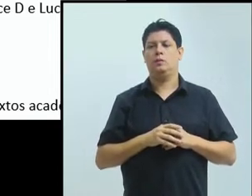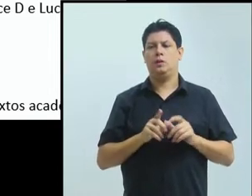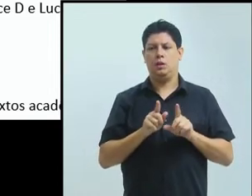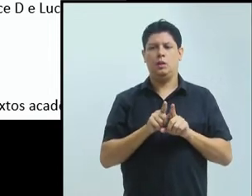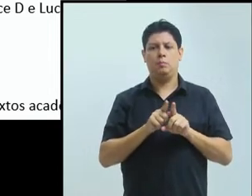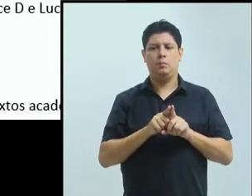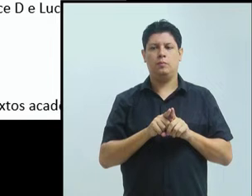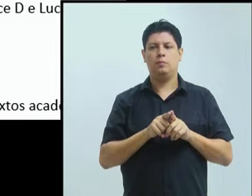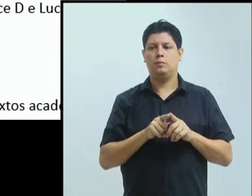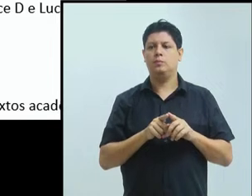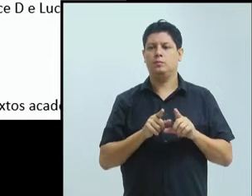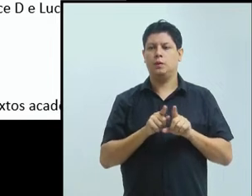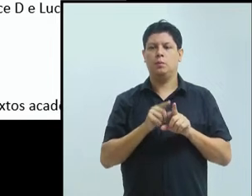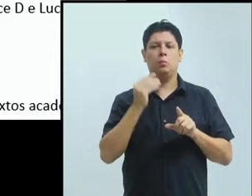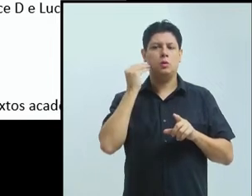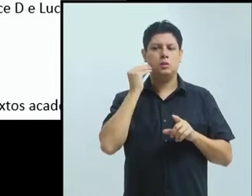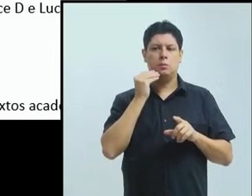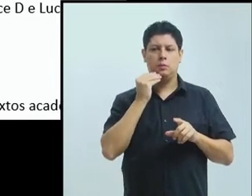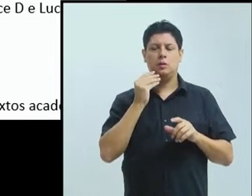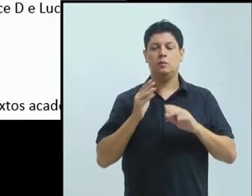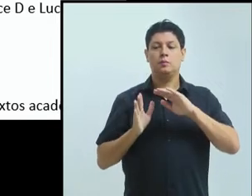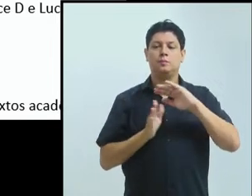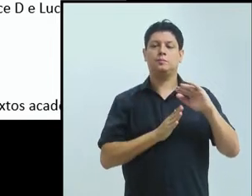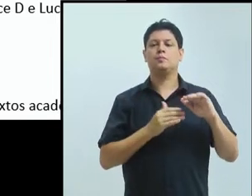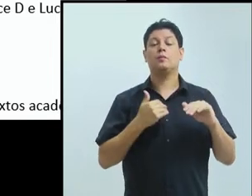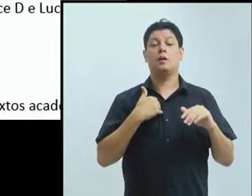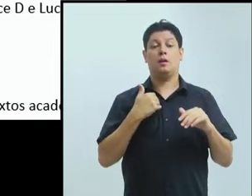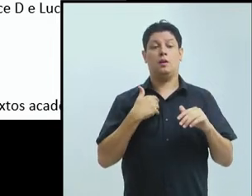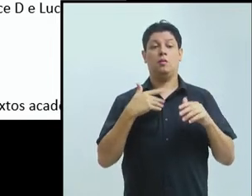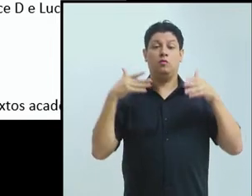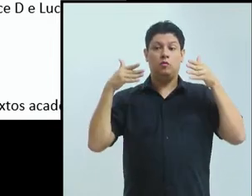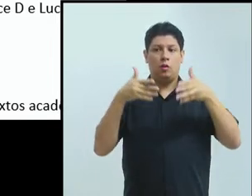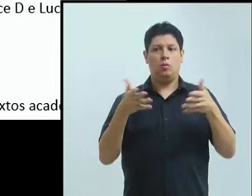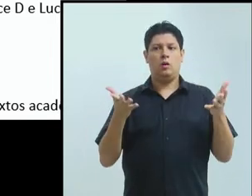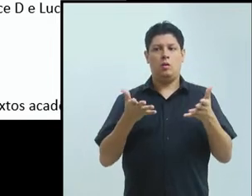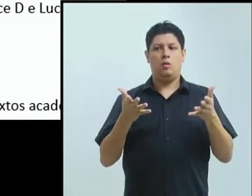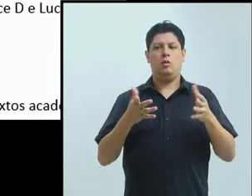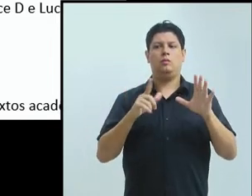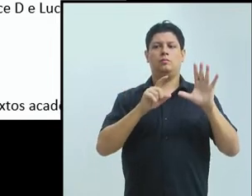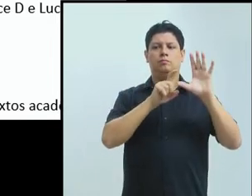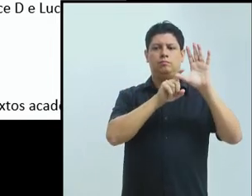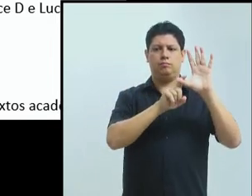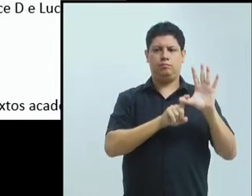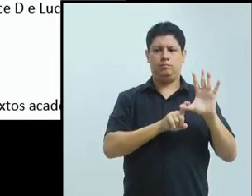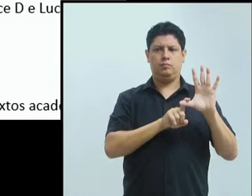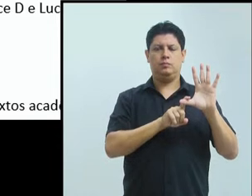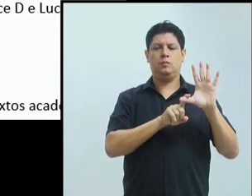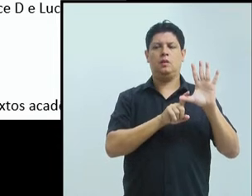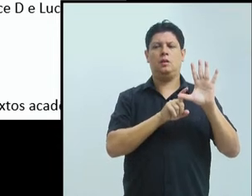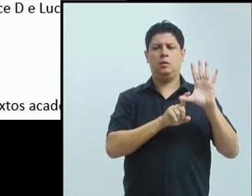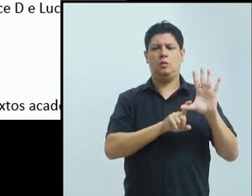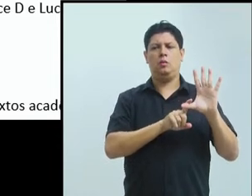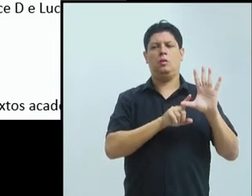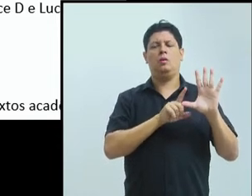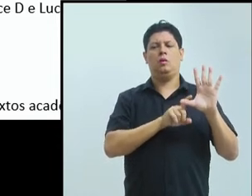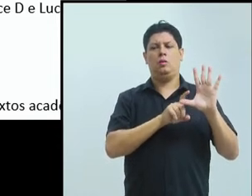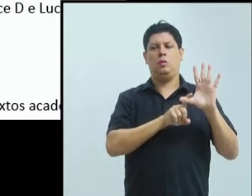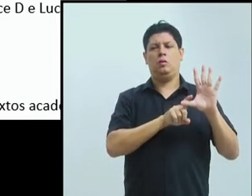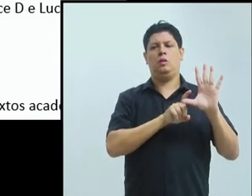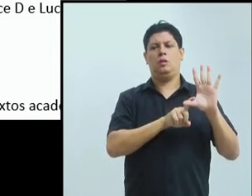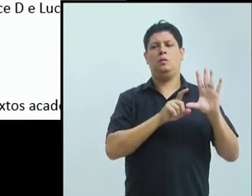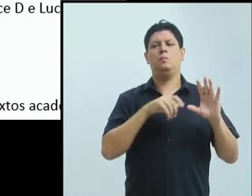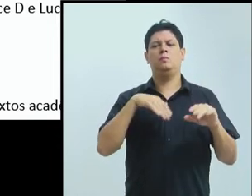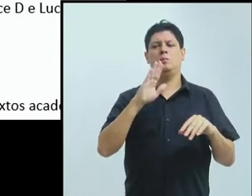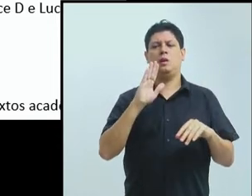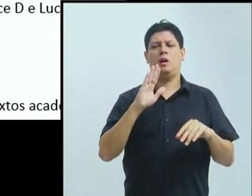ela é a que tem sido mais frutífera, mais duradoura, e aquela da qual eu espero mais resultados. Eu acho que